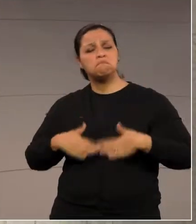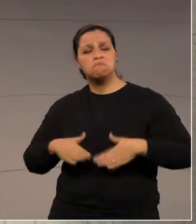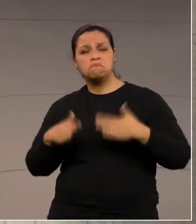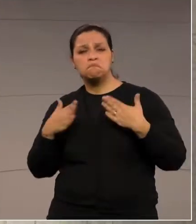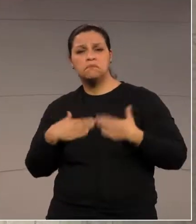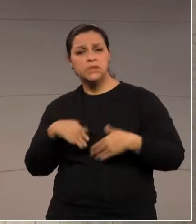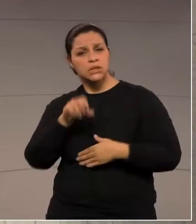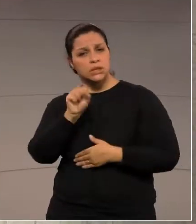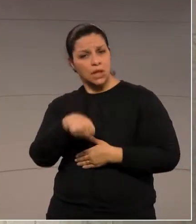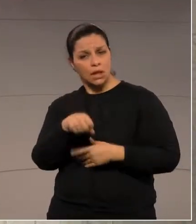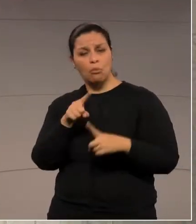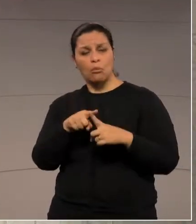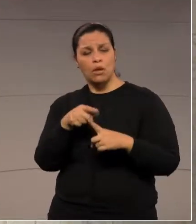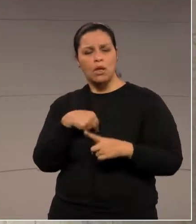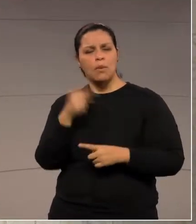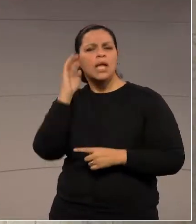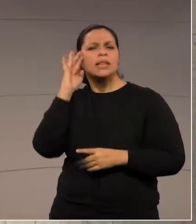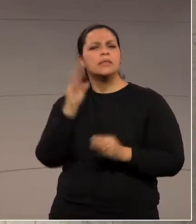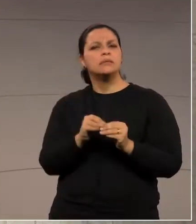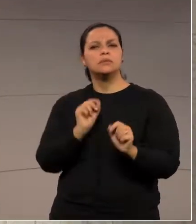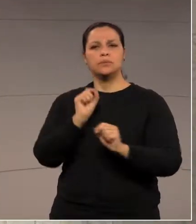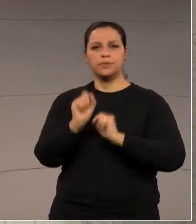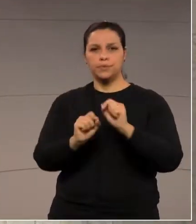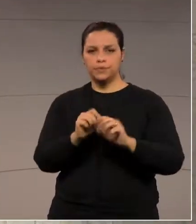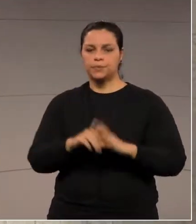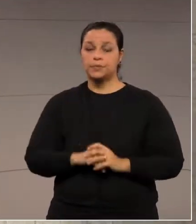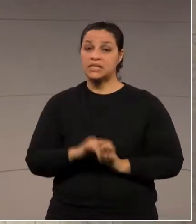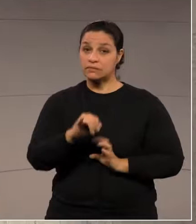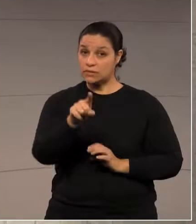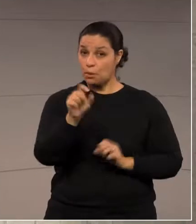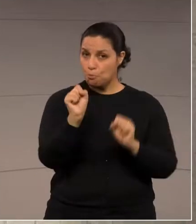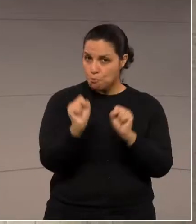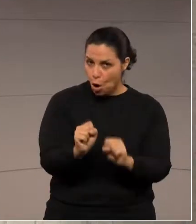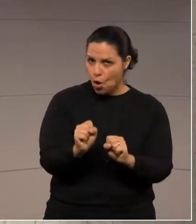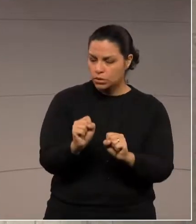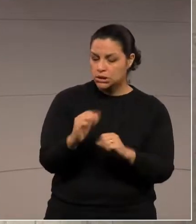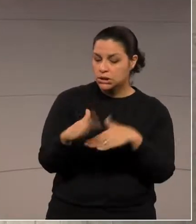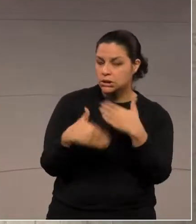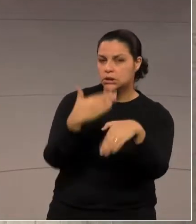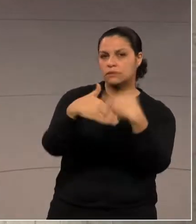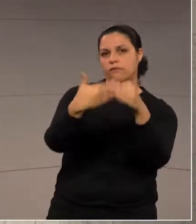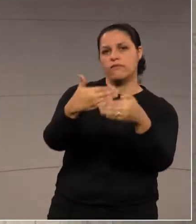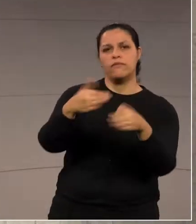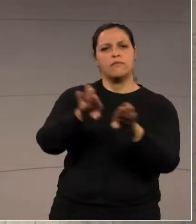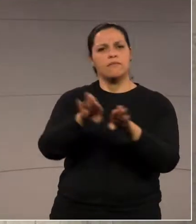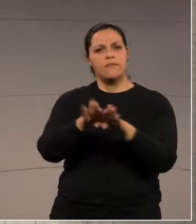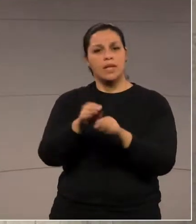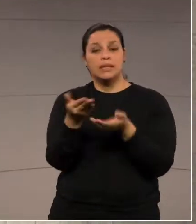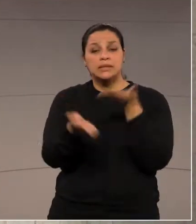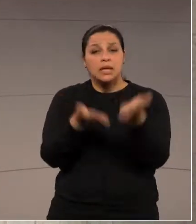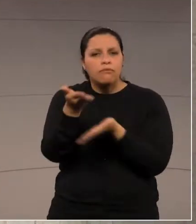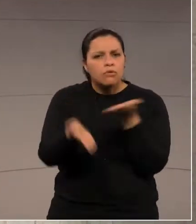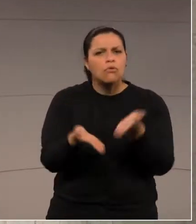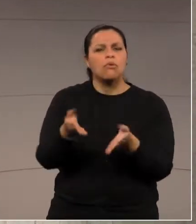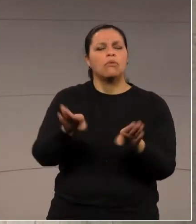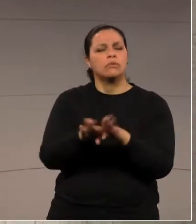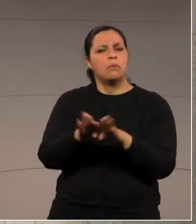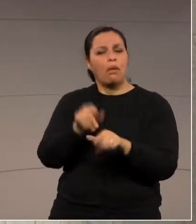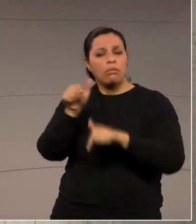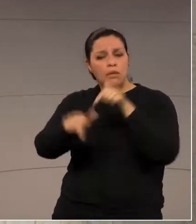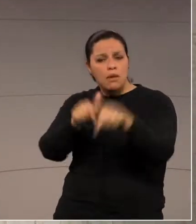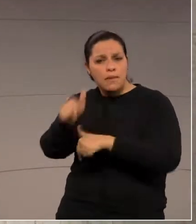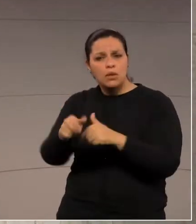porque eu sou daqueles que entendem que se você pode avançar com servidores e trabalhadores,